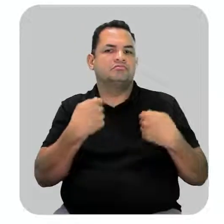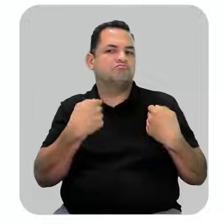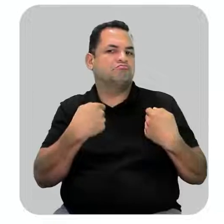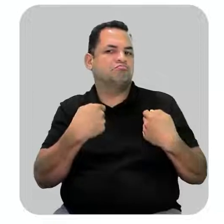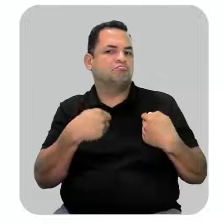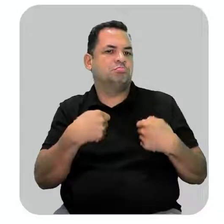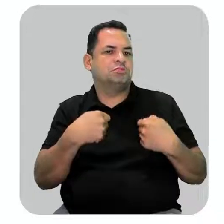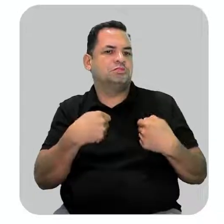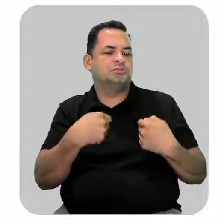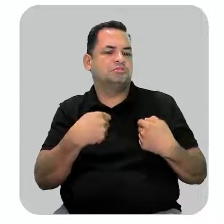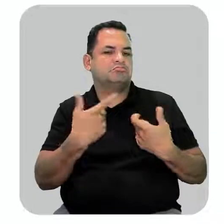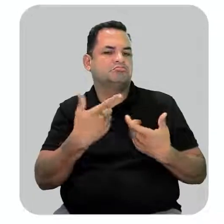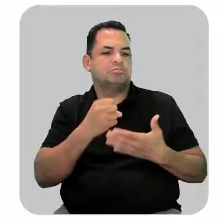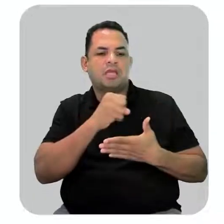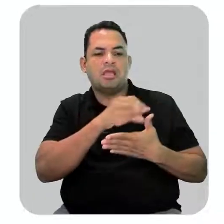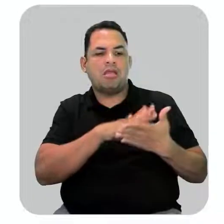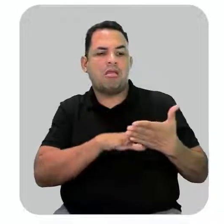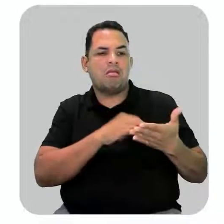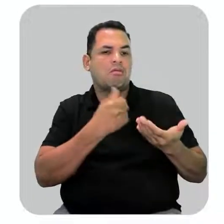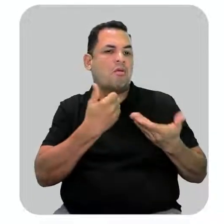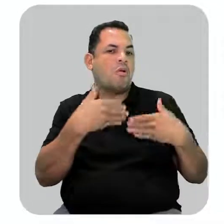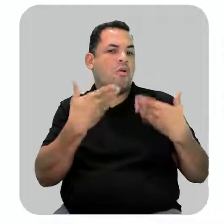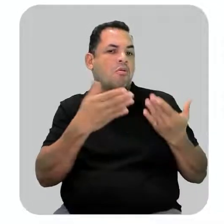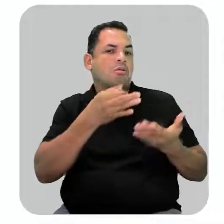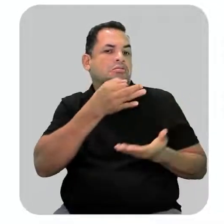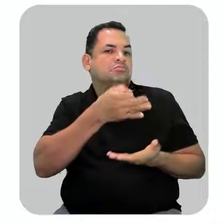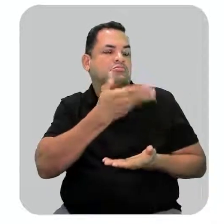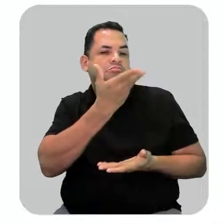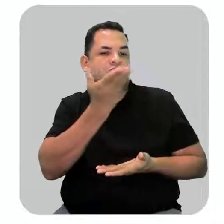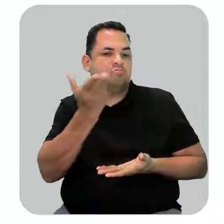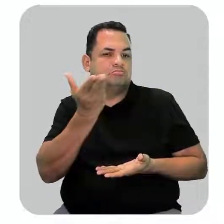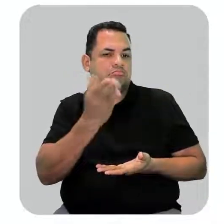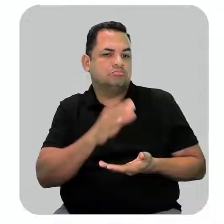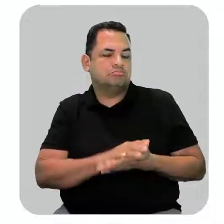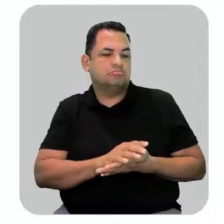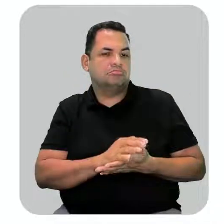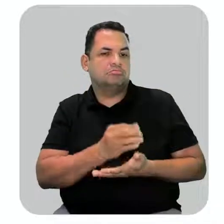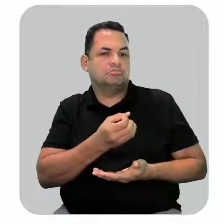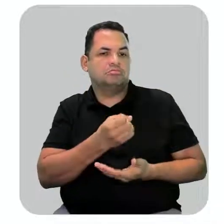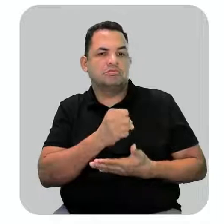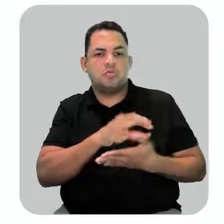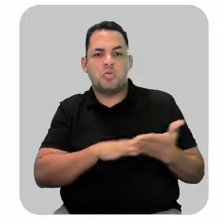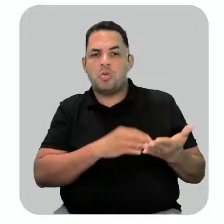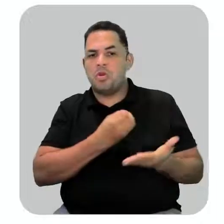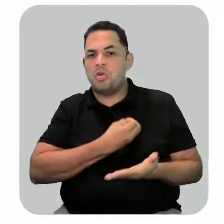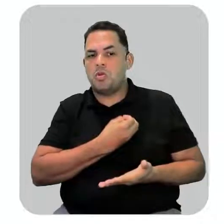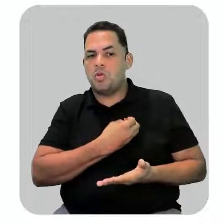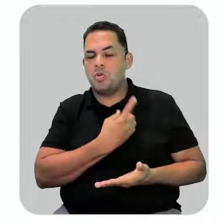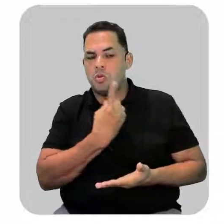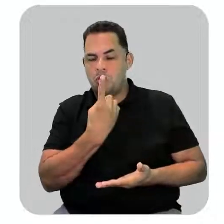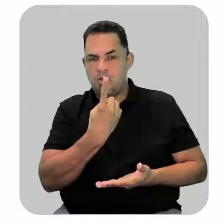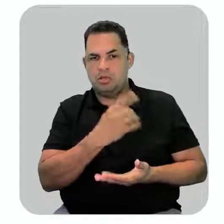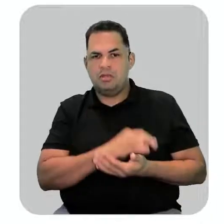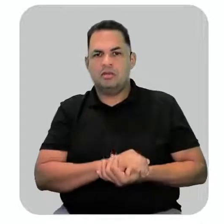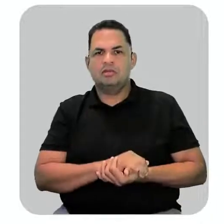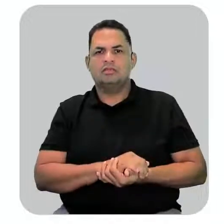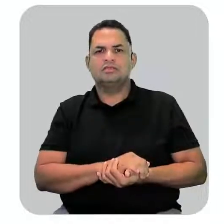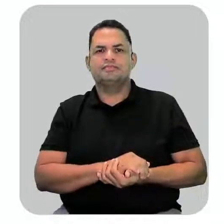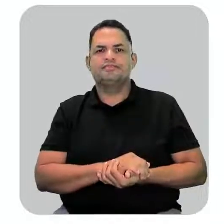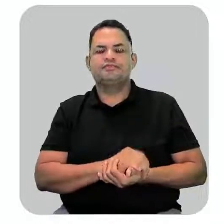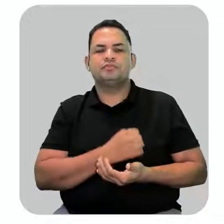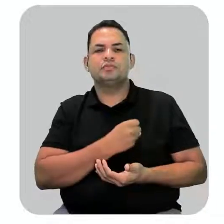as alternativas para determinar qual é a correta, como é o caso dessa questão de número 1. Ela fala assim,